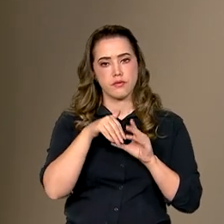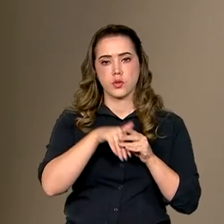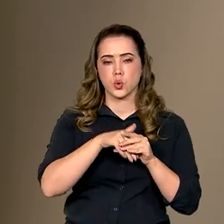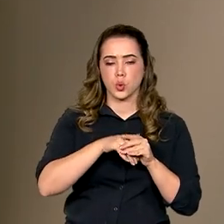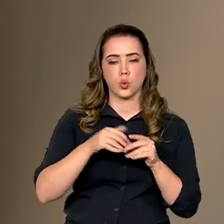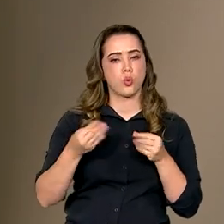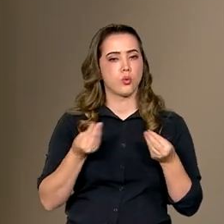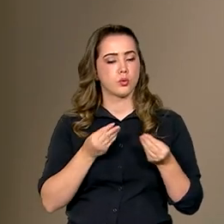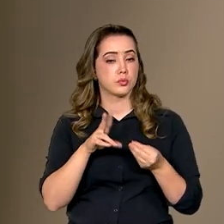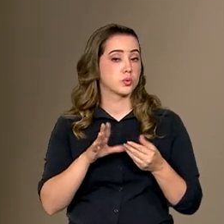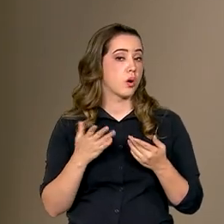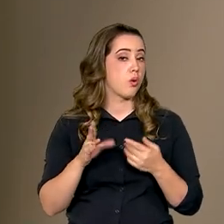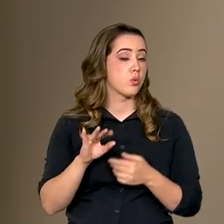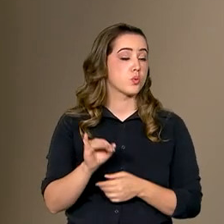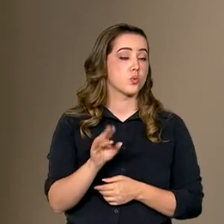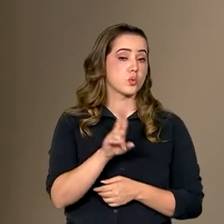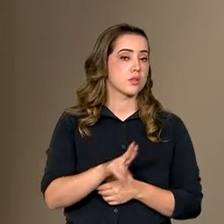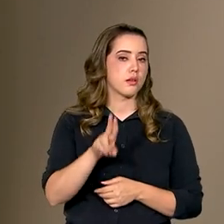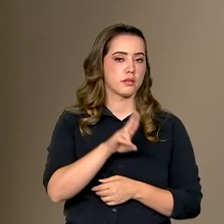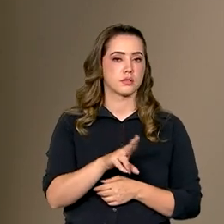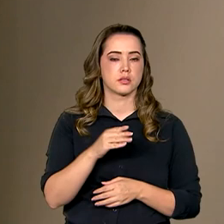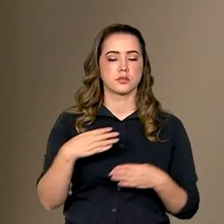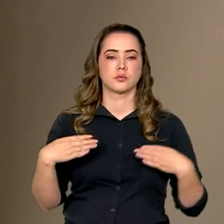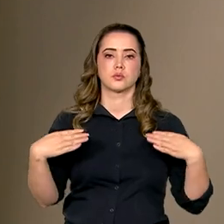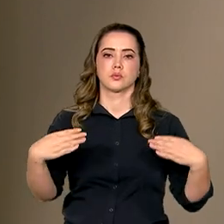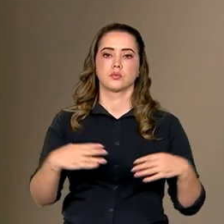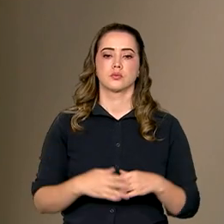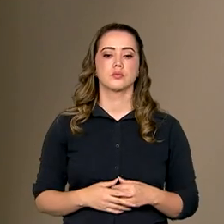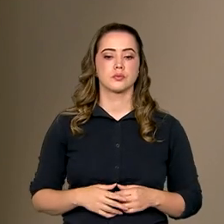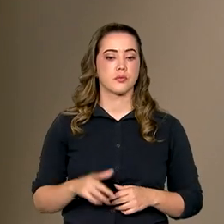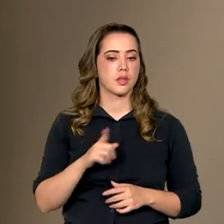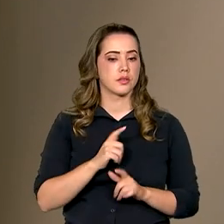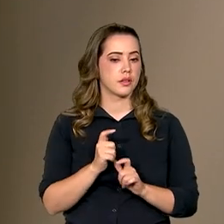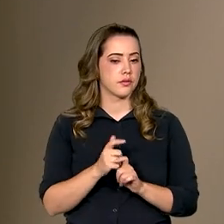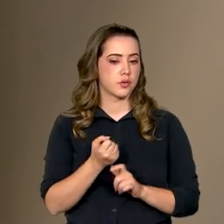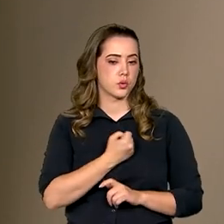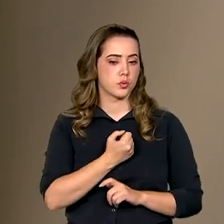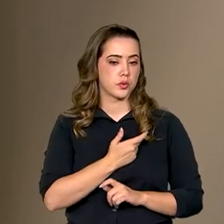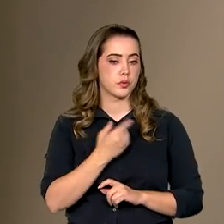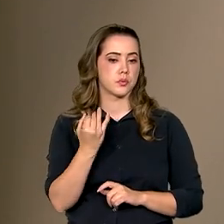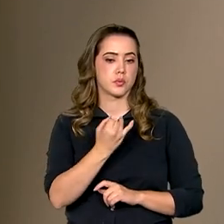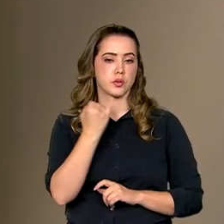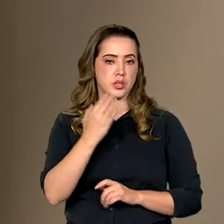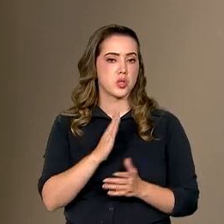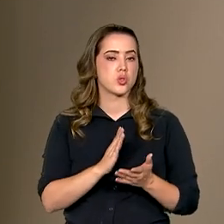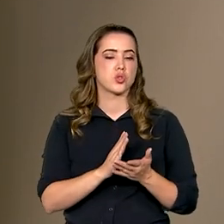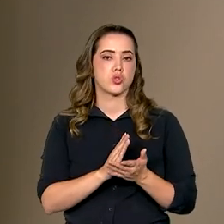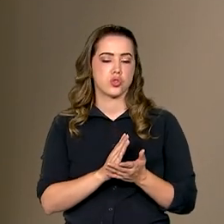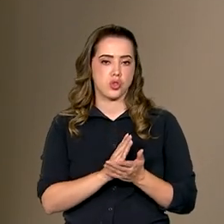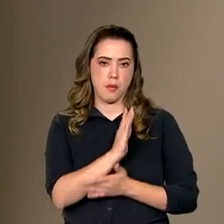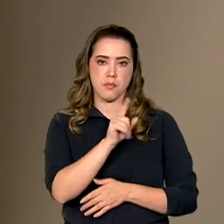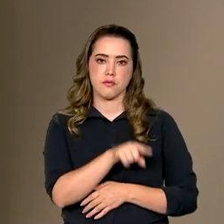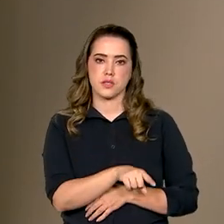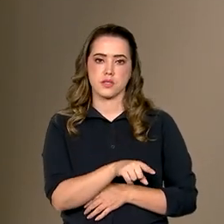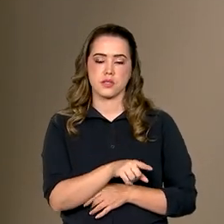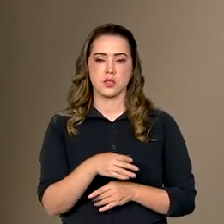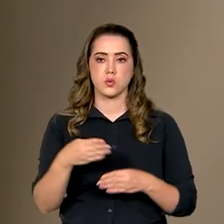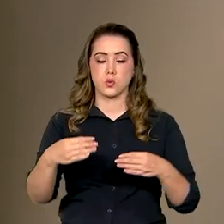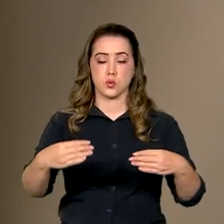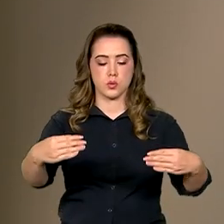foram aproveitadas pelos ministérios. Houve um altíssimo grau de aproveitamento. Os ministérios